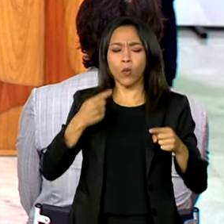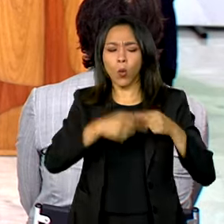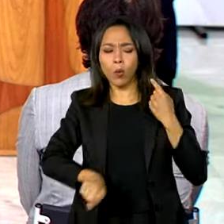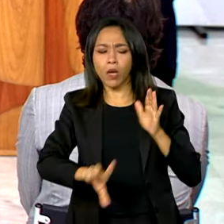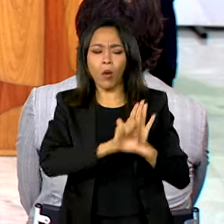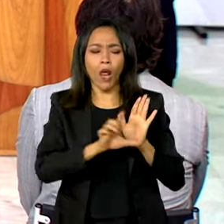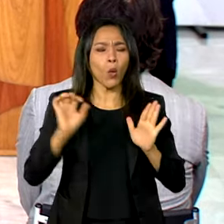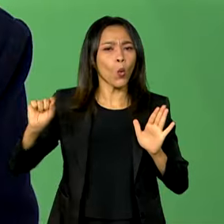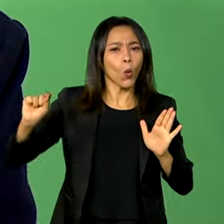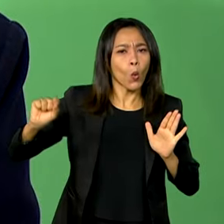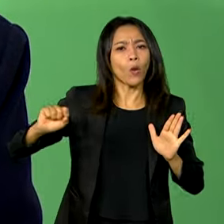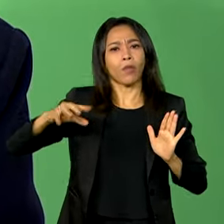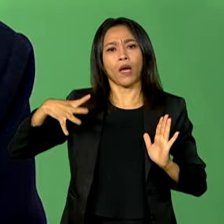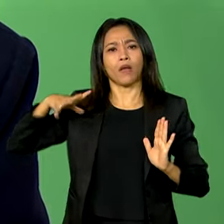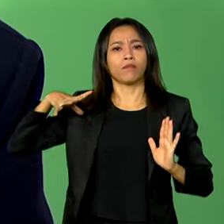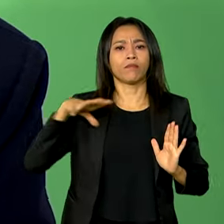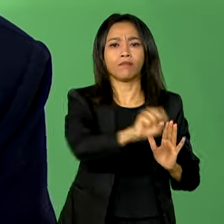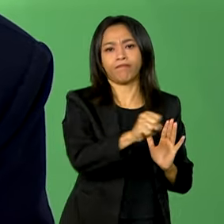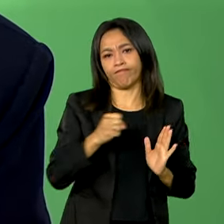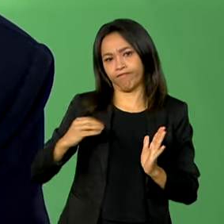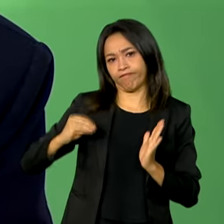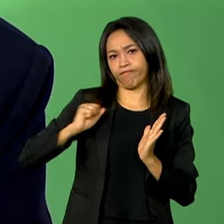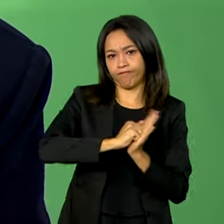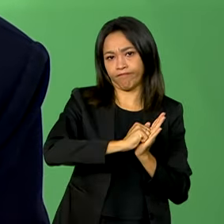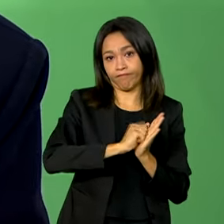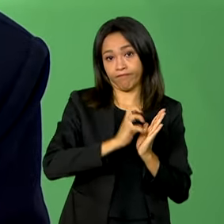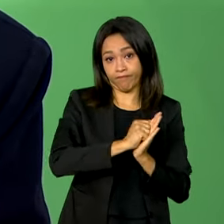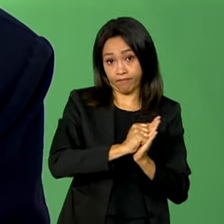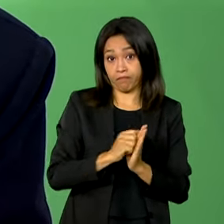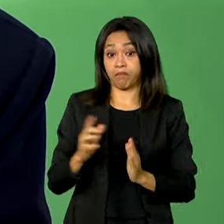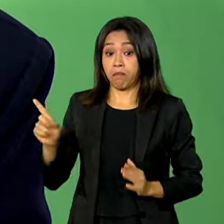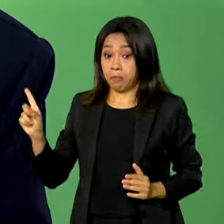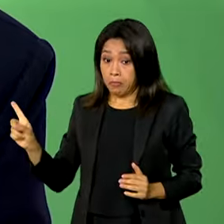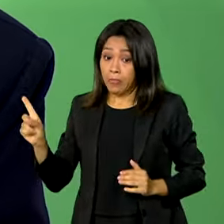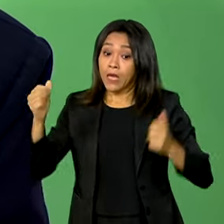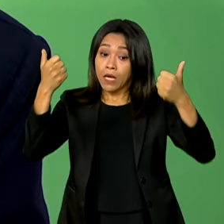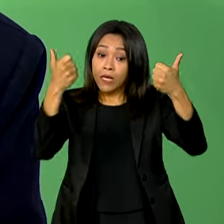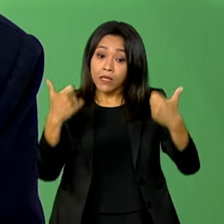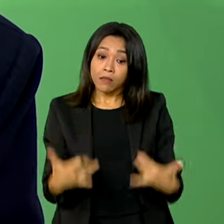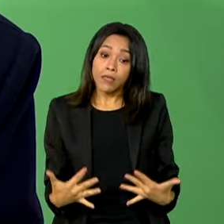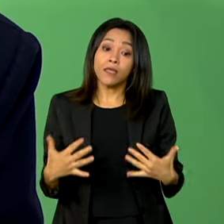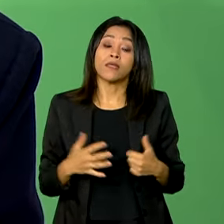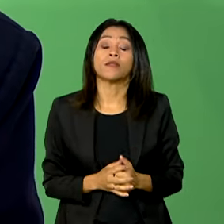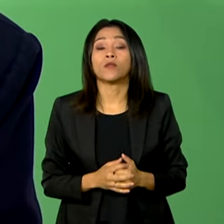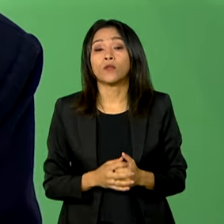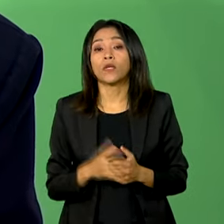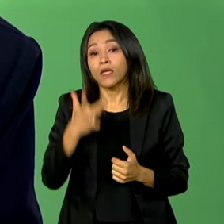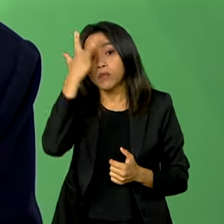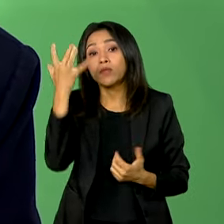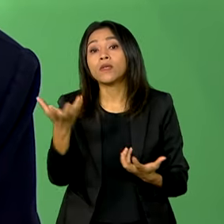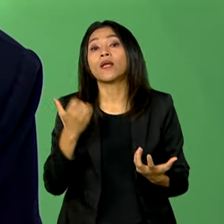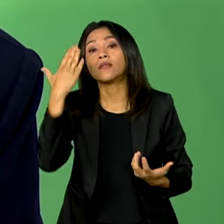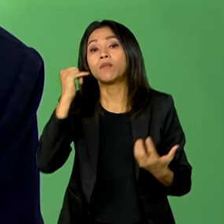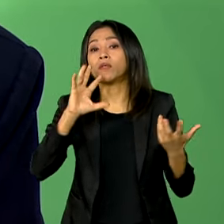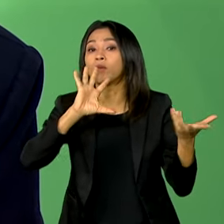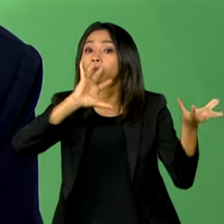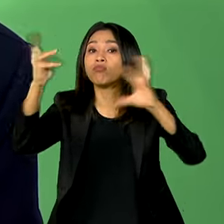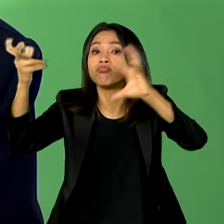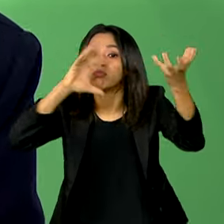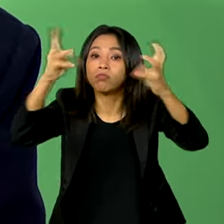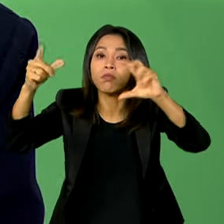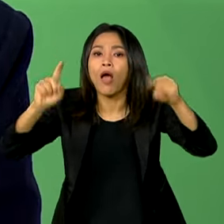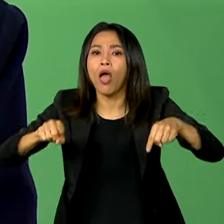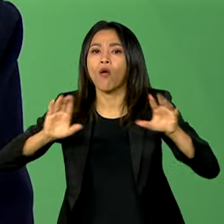olha para o Brasil e a primeira estatística que todo mundo quer saber do Brasil em mudança do clima é a questão do